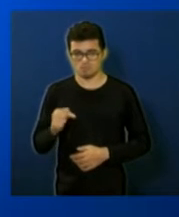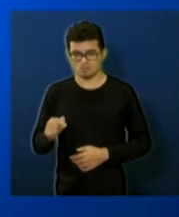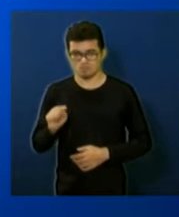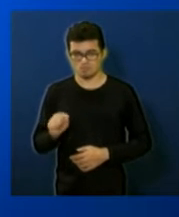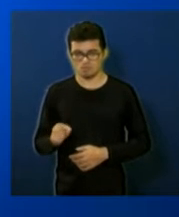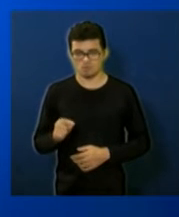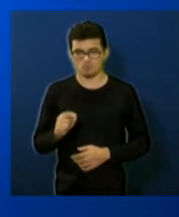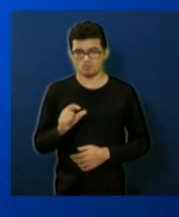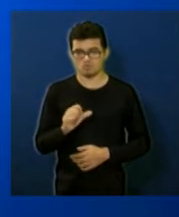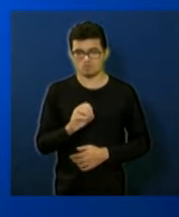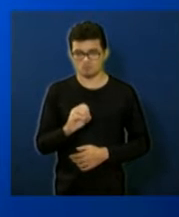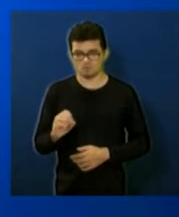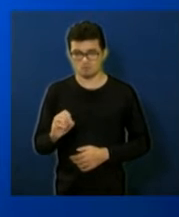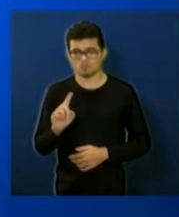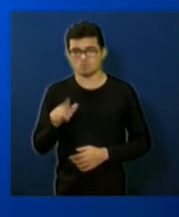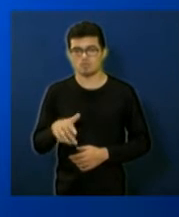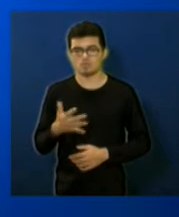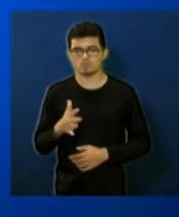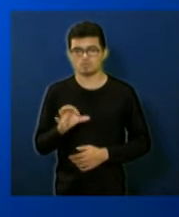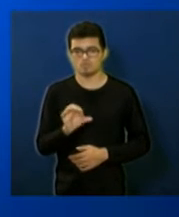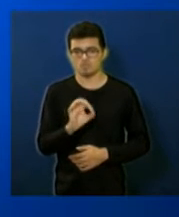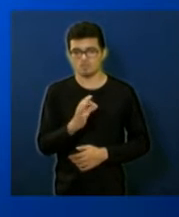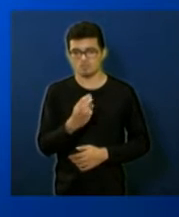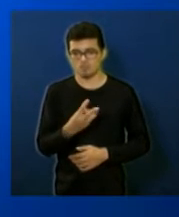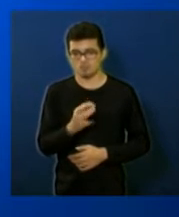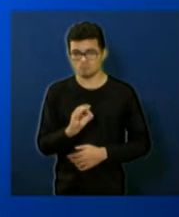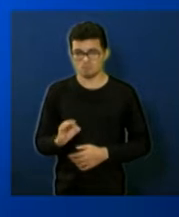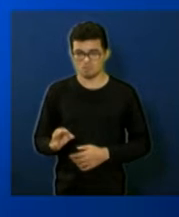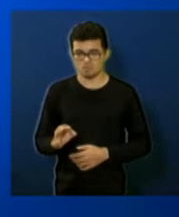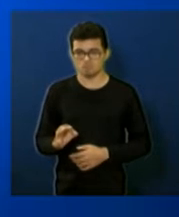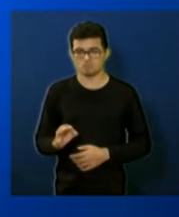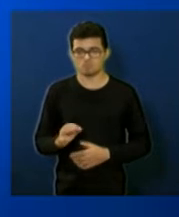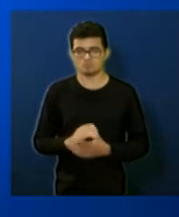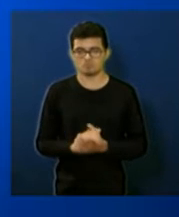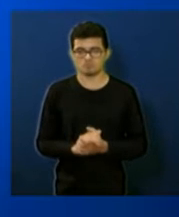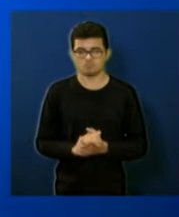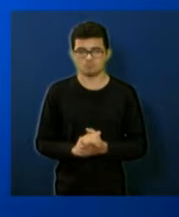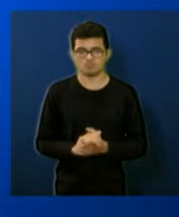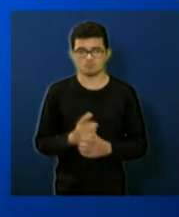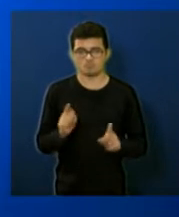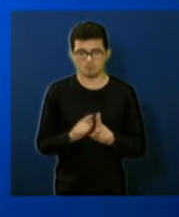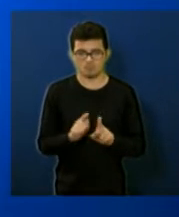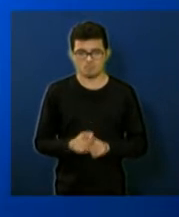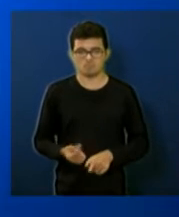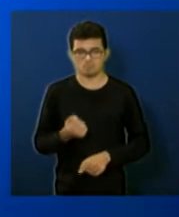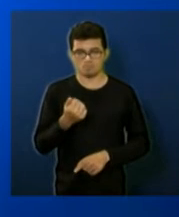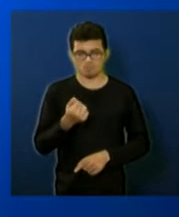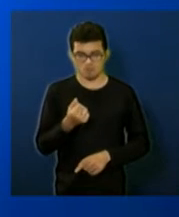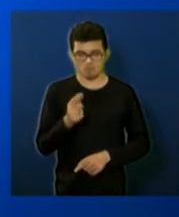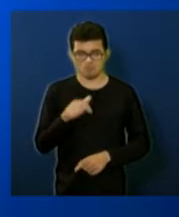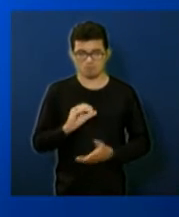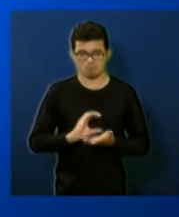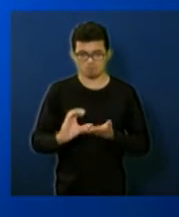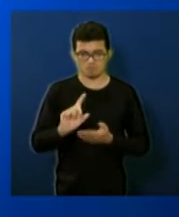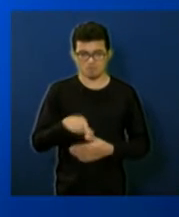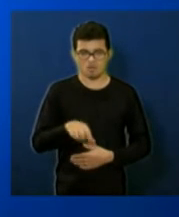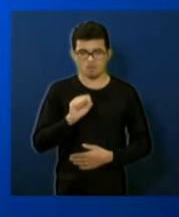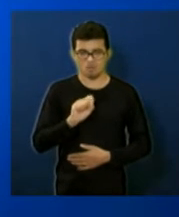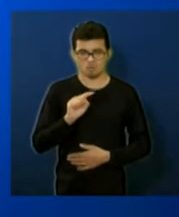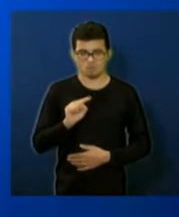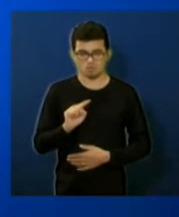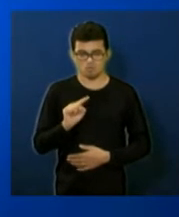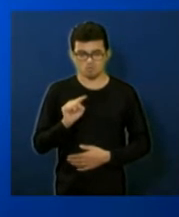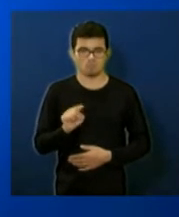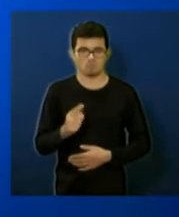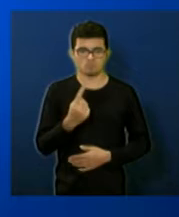mil representando 93,55% da nossa despesa e as de capital que são os investimentos 8 milhões